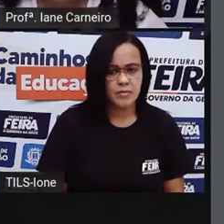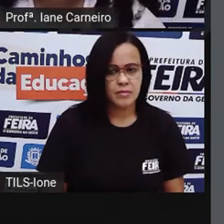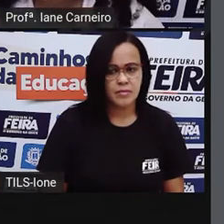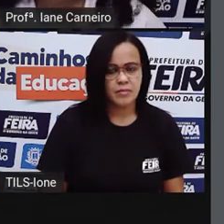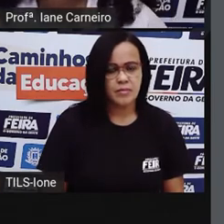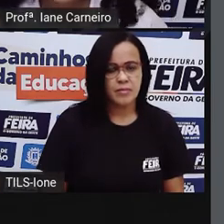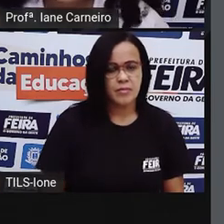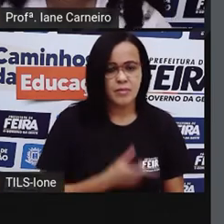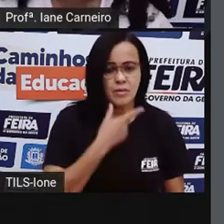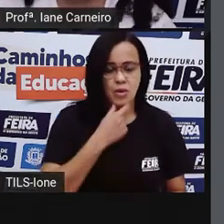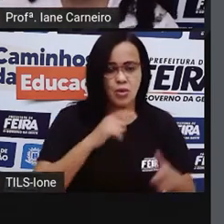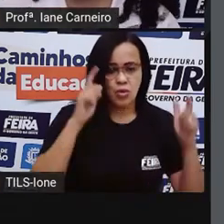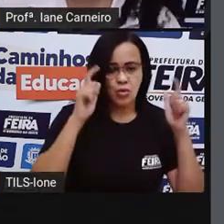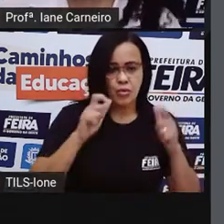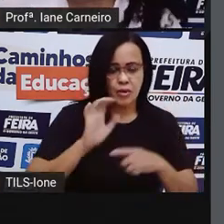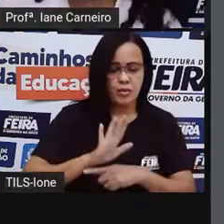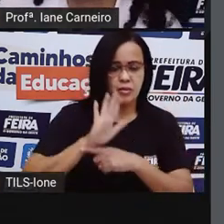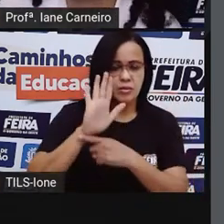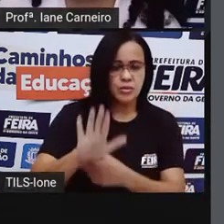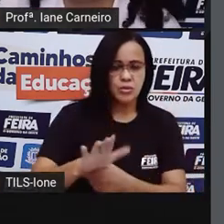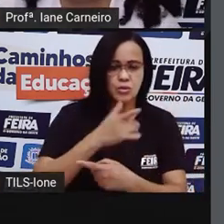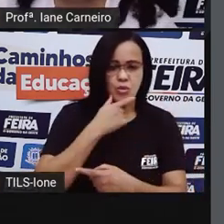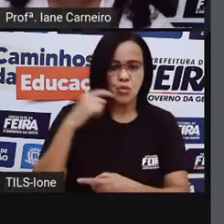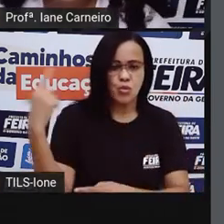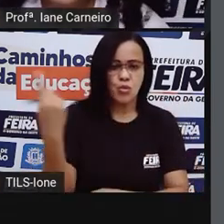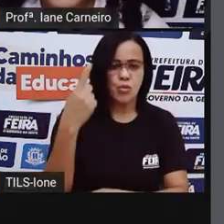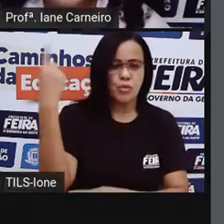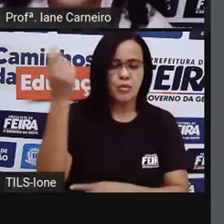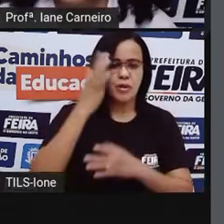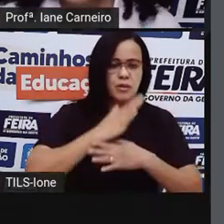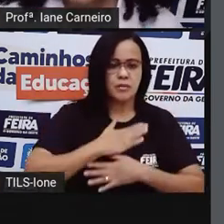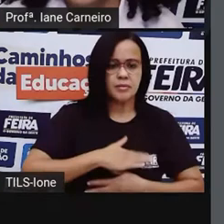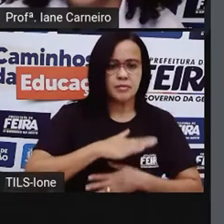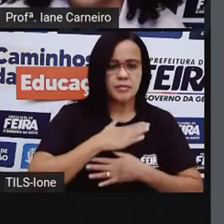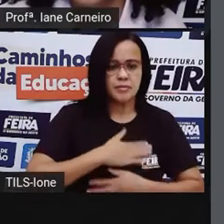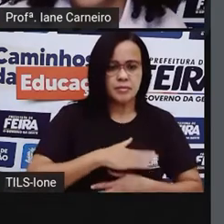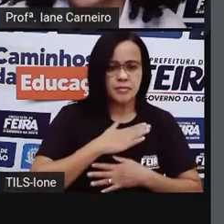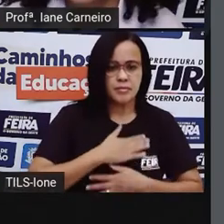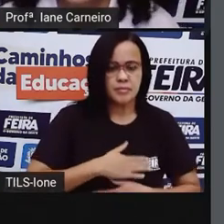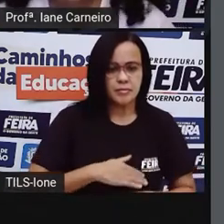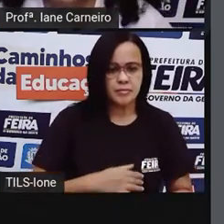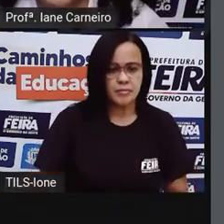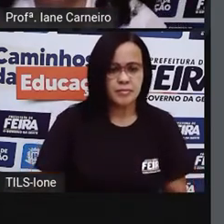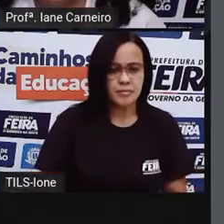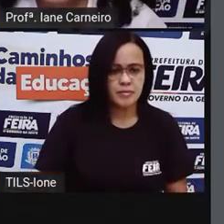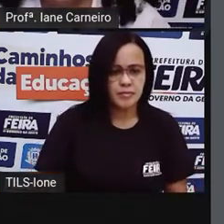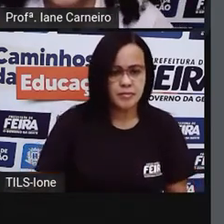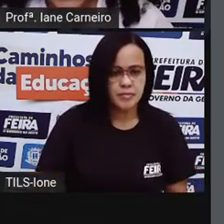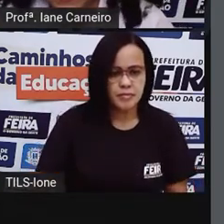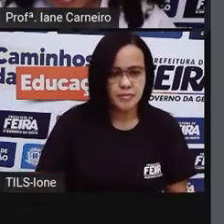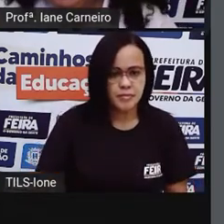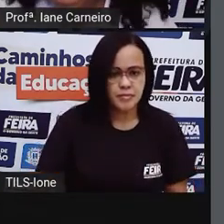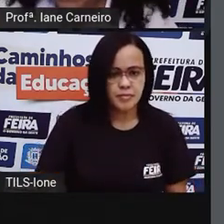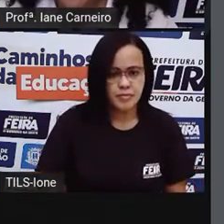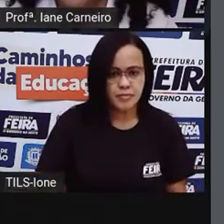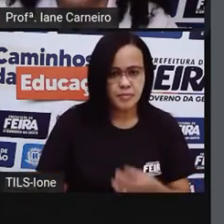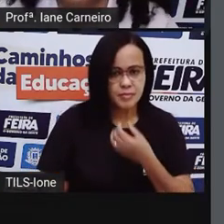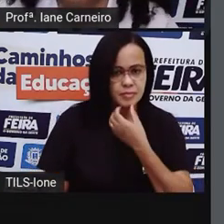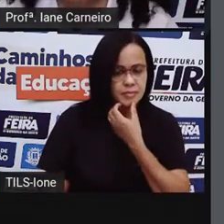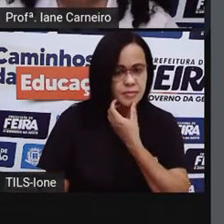Ficaram então os dois a cuidar da biblioteca. Enquanto ela faz magias, ele faz uma soneca.